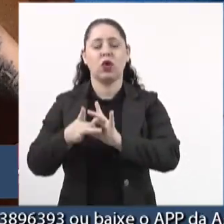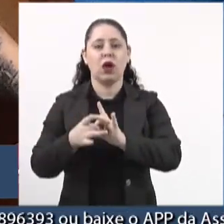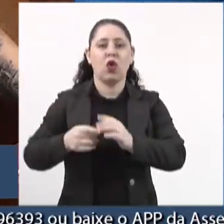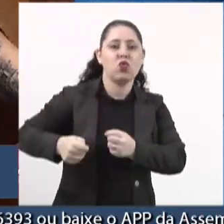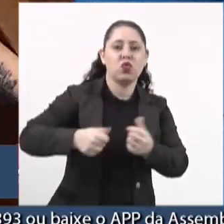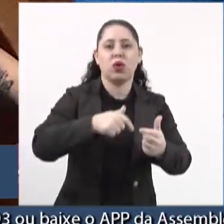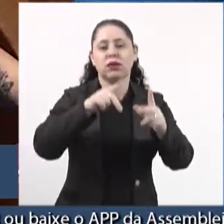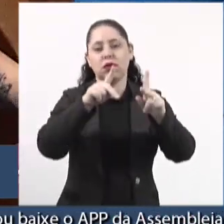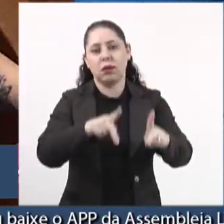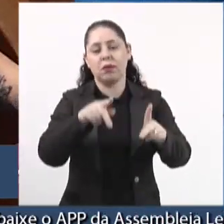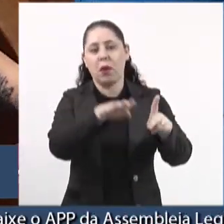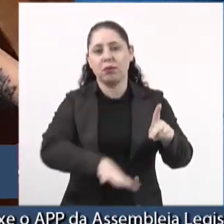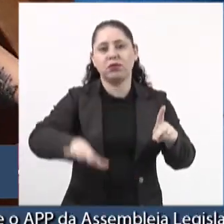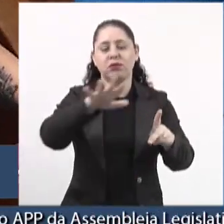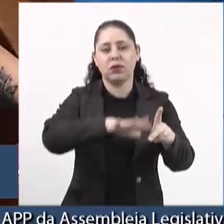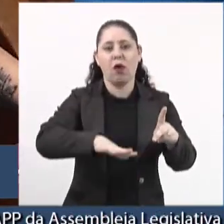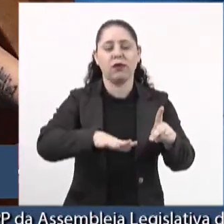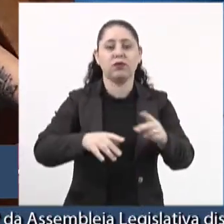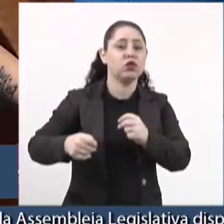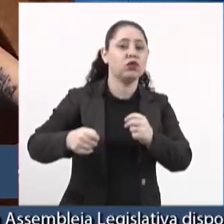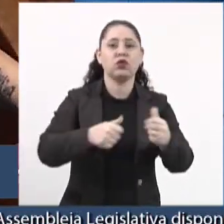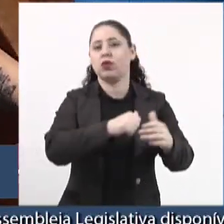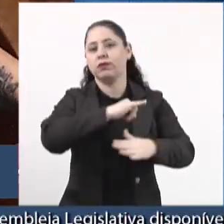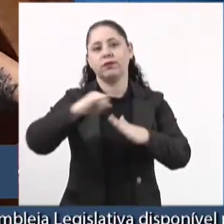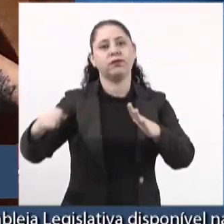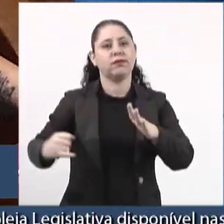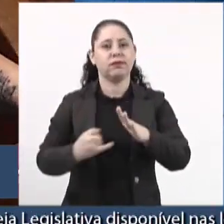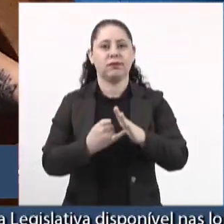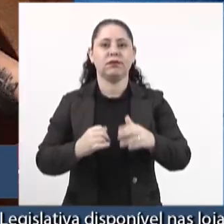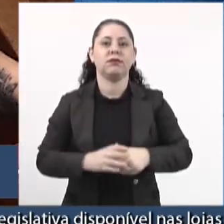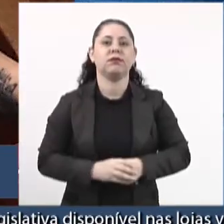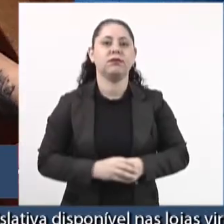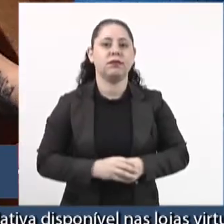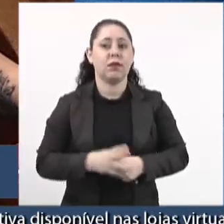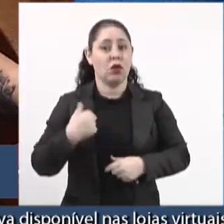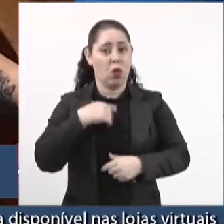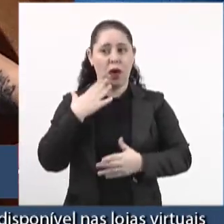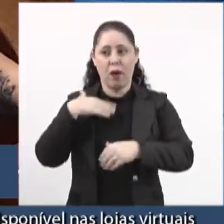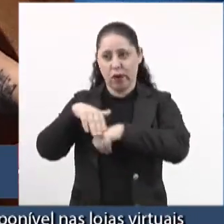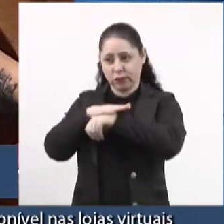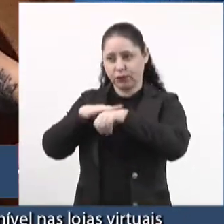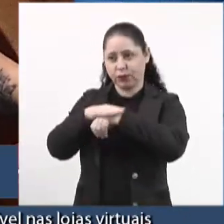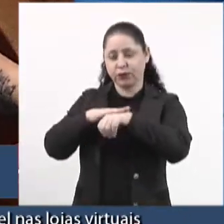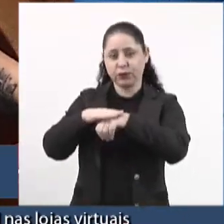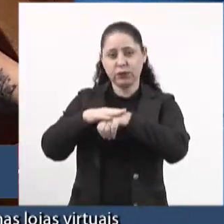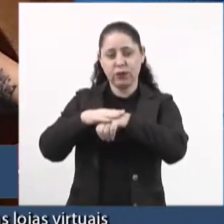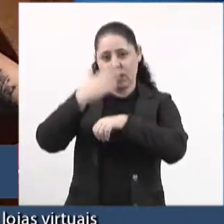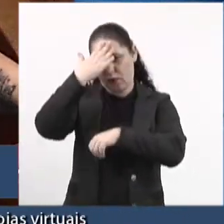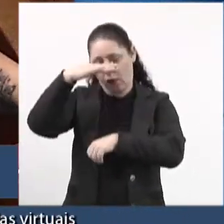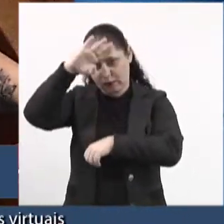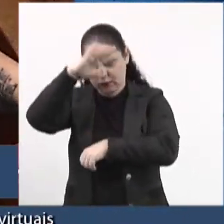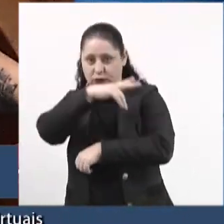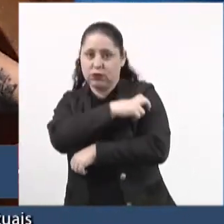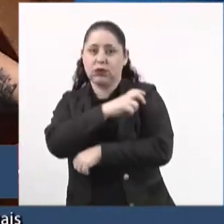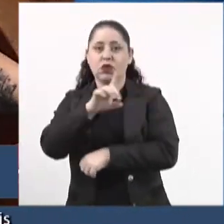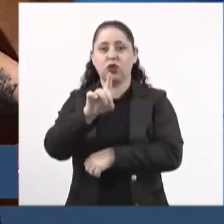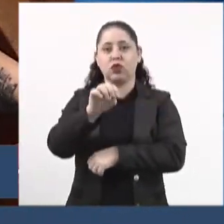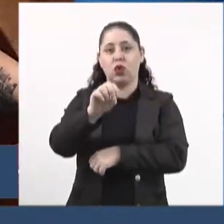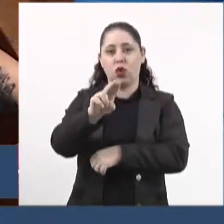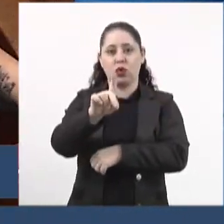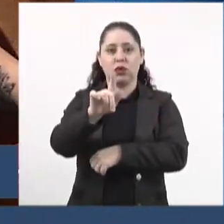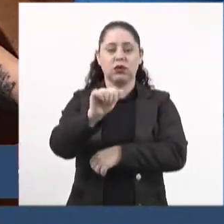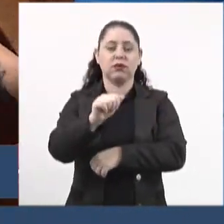doação da população, doação das entidades. Estava conversando com o enfermeiro Douglas aqui. E aí